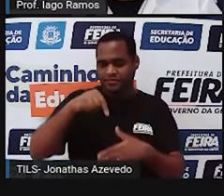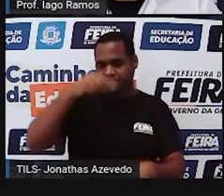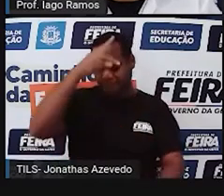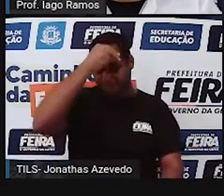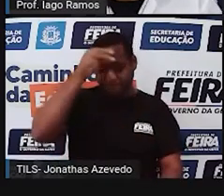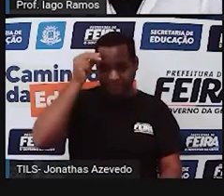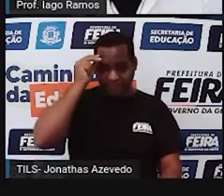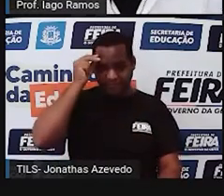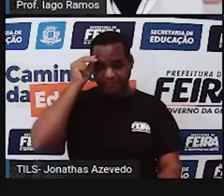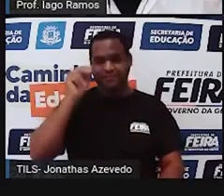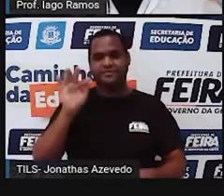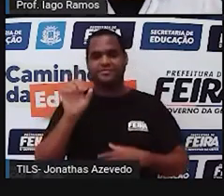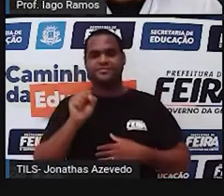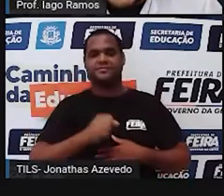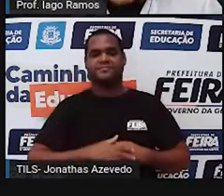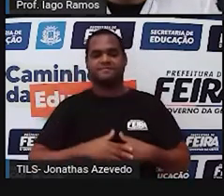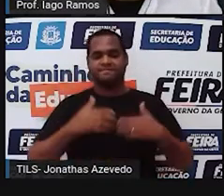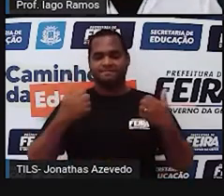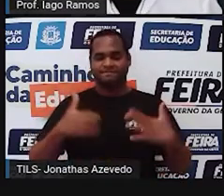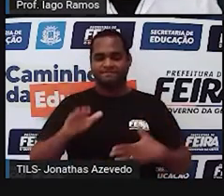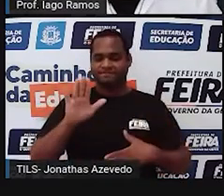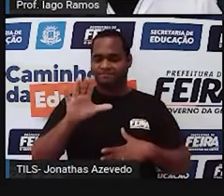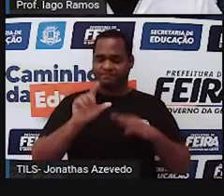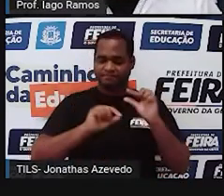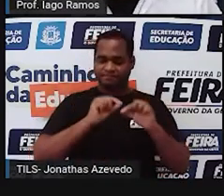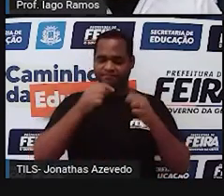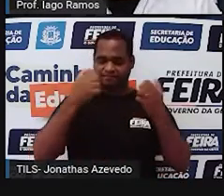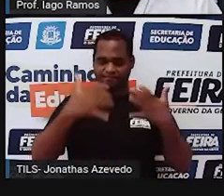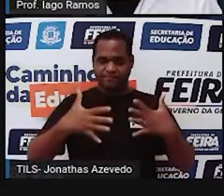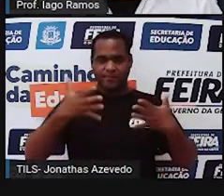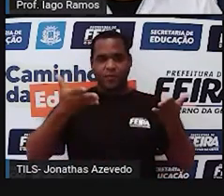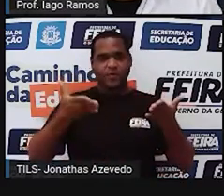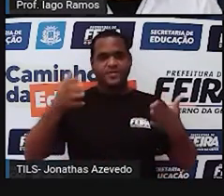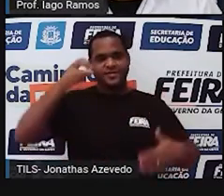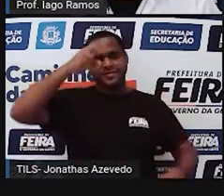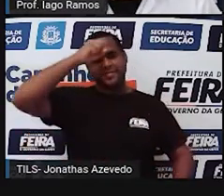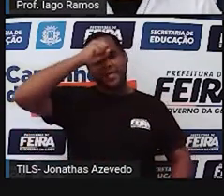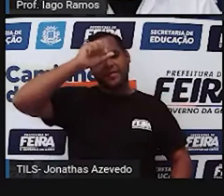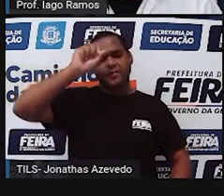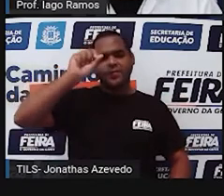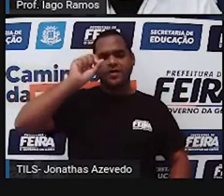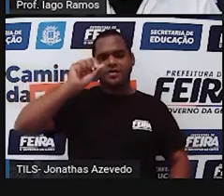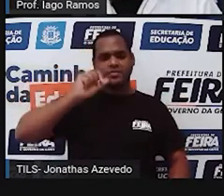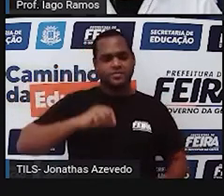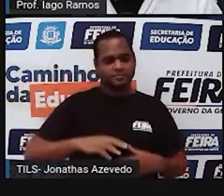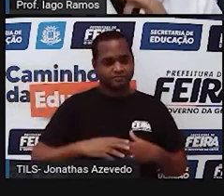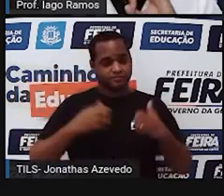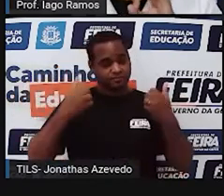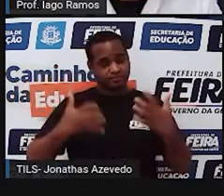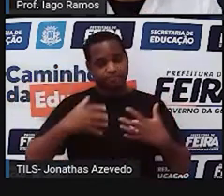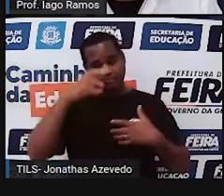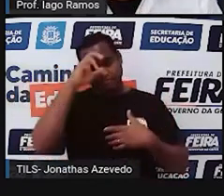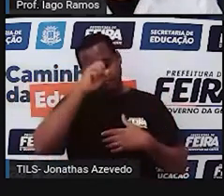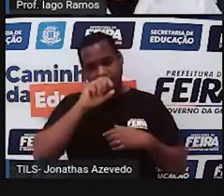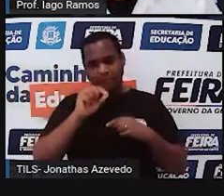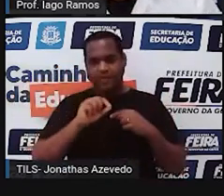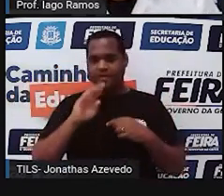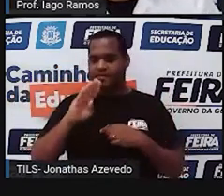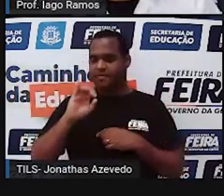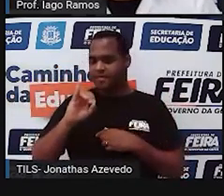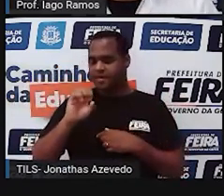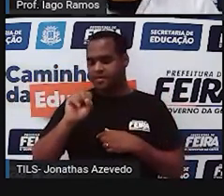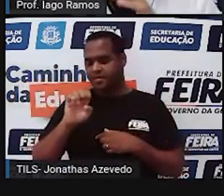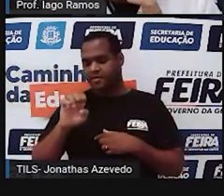Santana. Mas, o que é que a gente vai aprender nessa aula? A gente vai aprender uma coisa chamada de bissetriz,